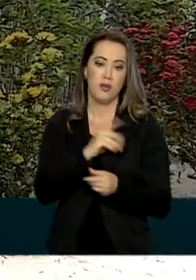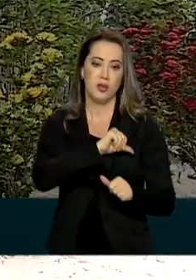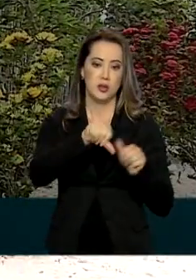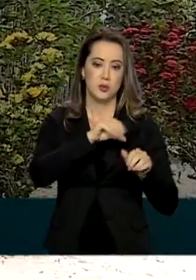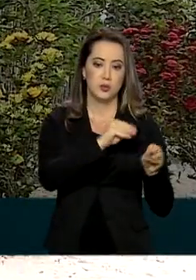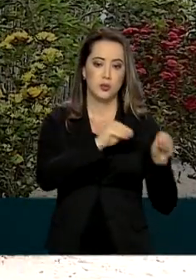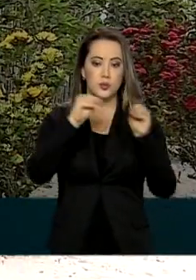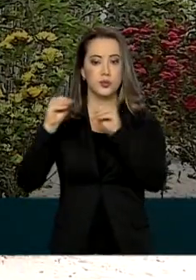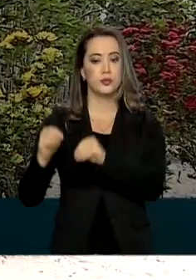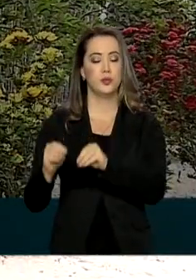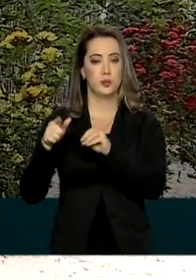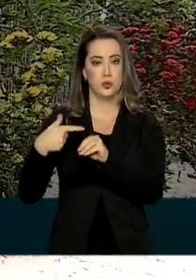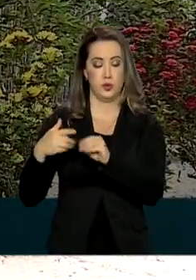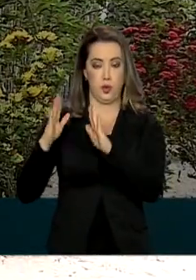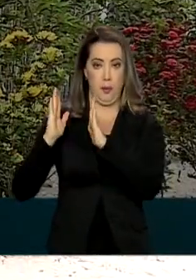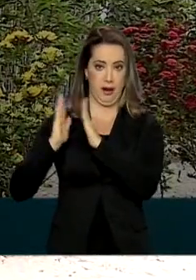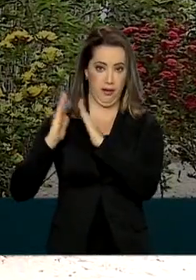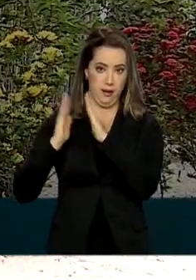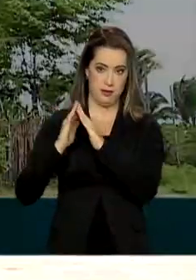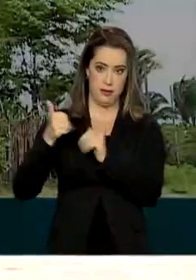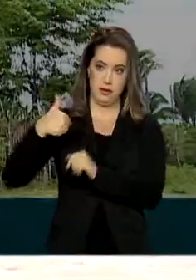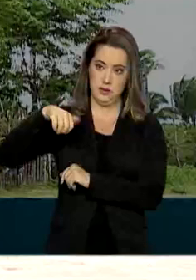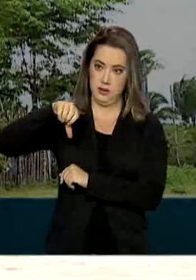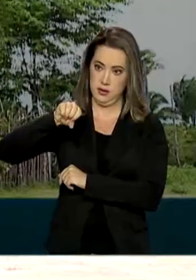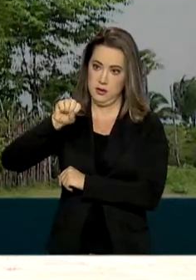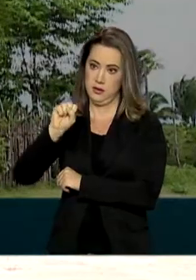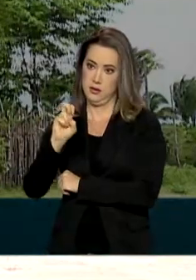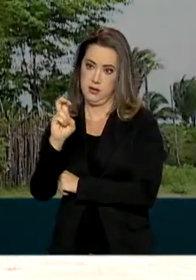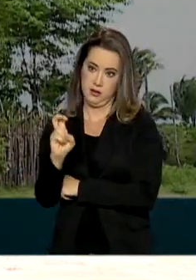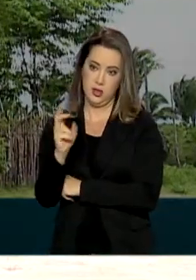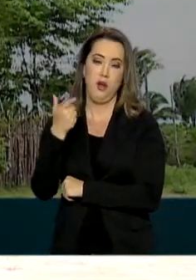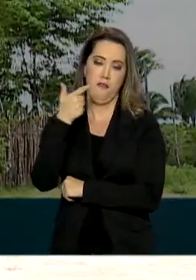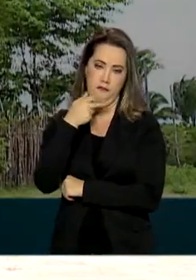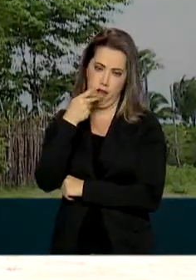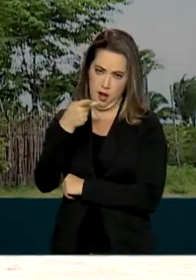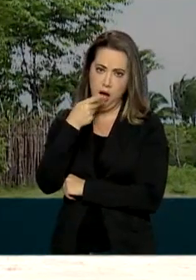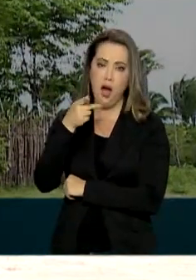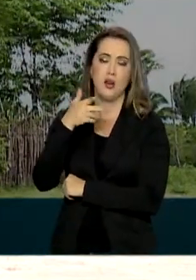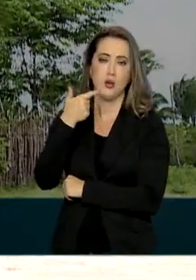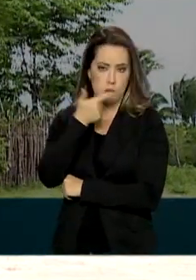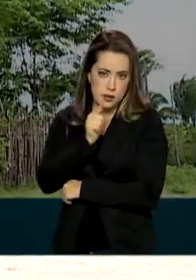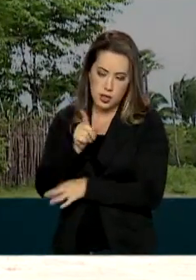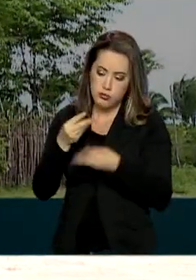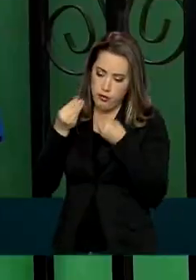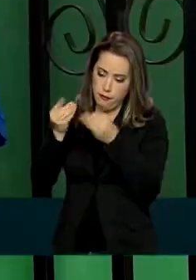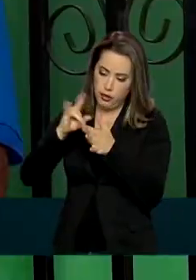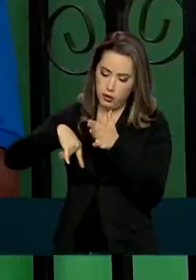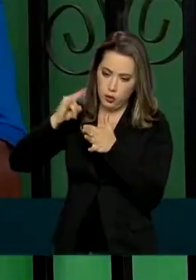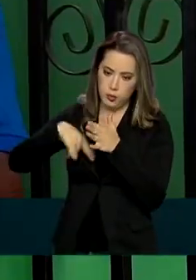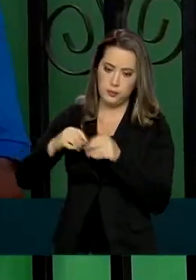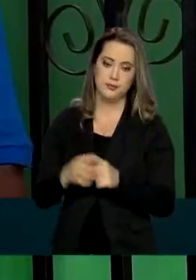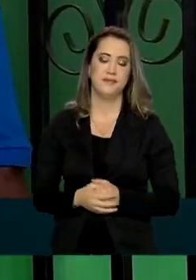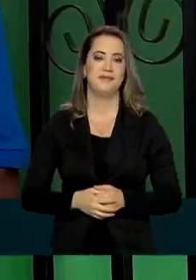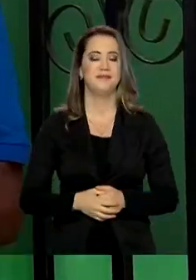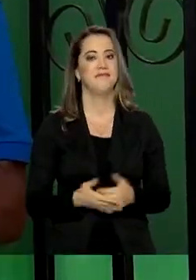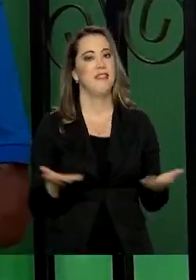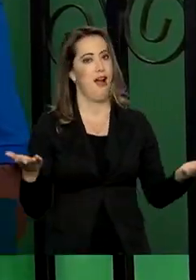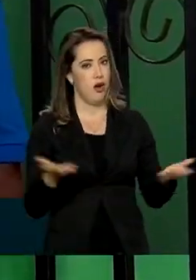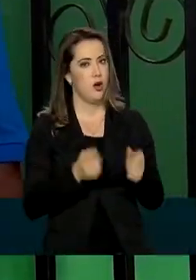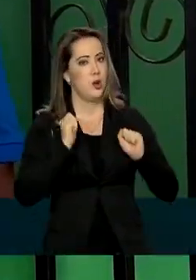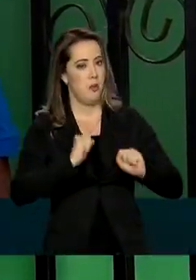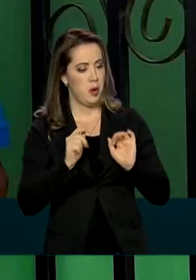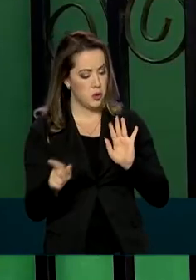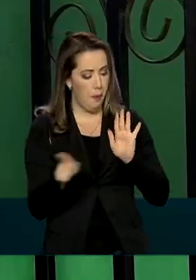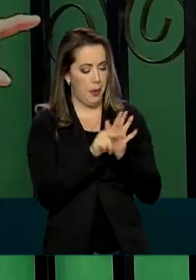para esta casa em 1985, com a promessa de receber logo a documentação das terras. Agora eu posso dizer que é meu, né?